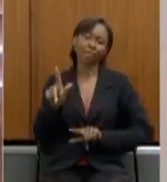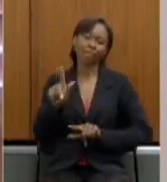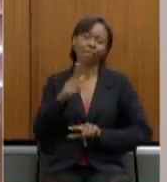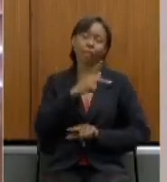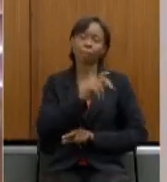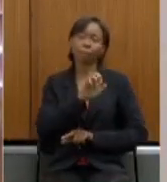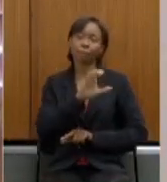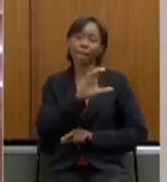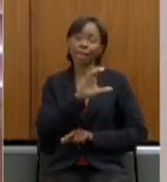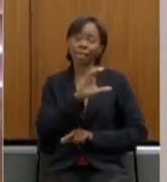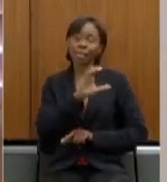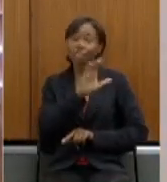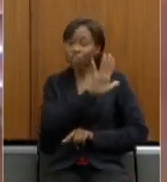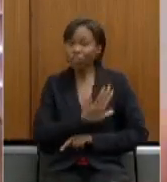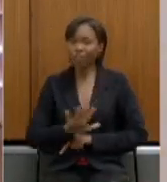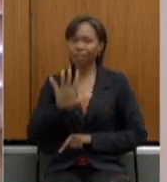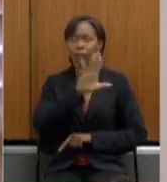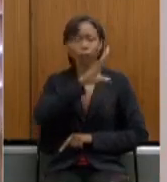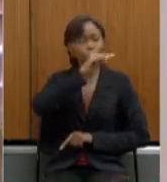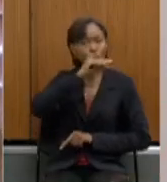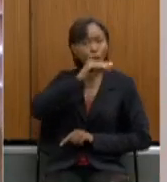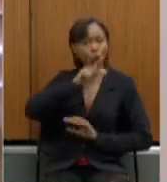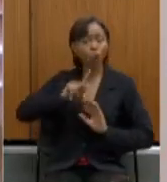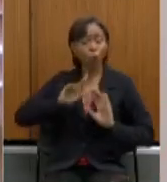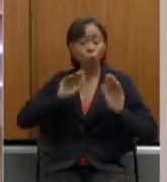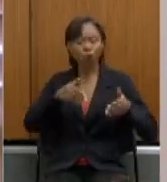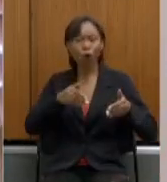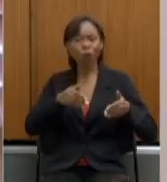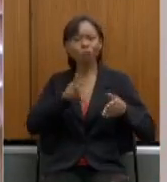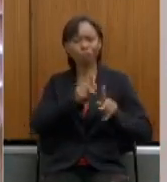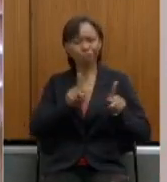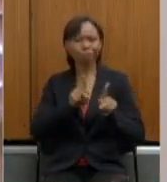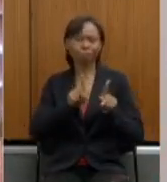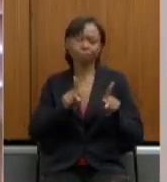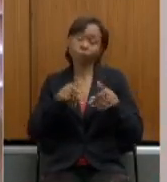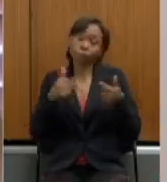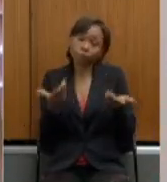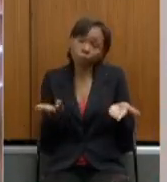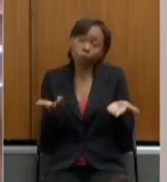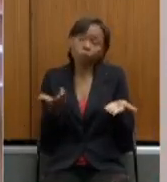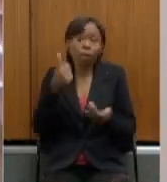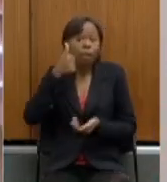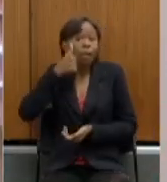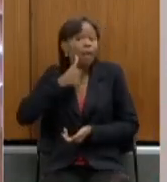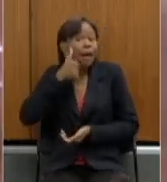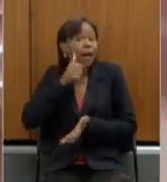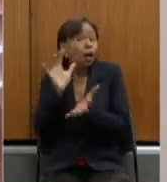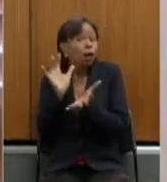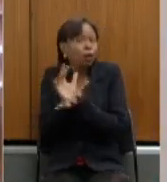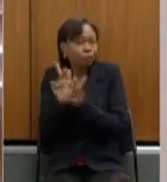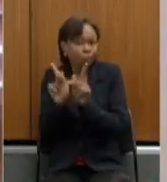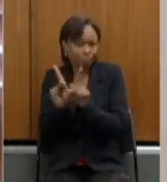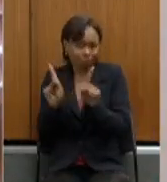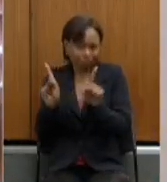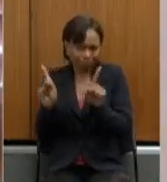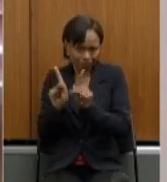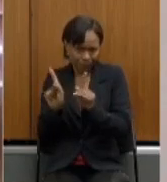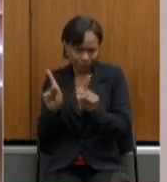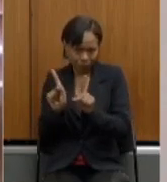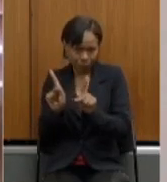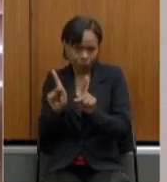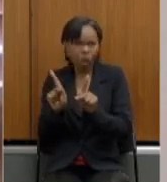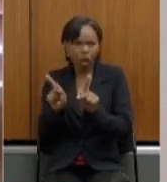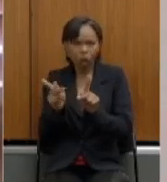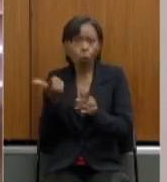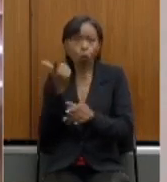PEC geral dos servidores para professores então as mulheres as professoras quando conseguimos a